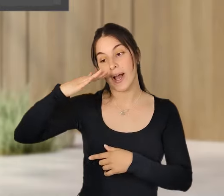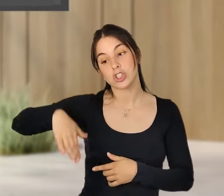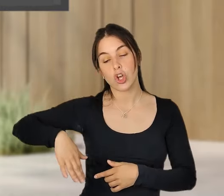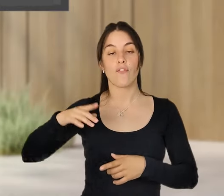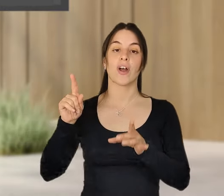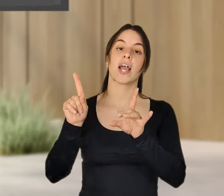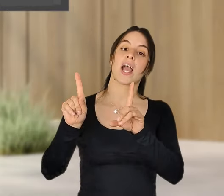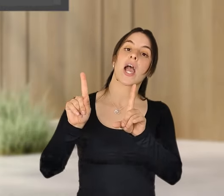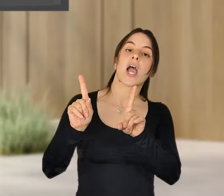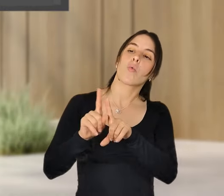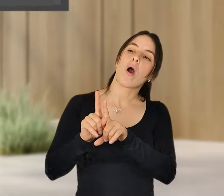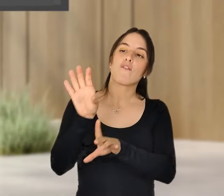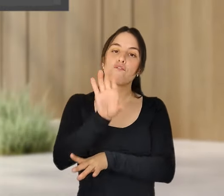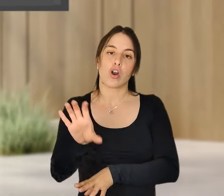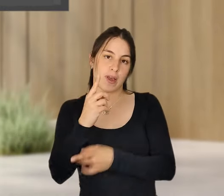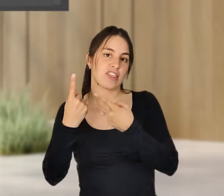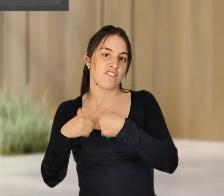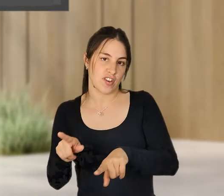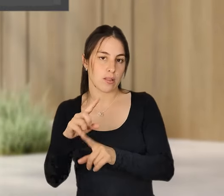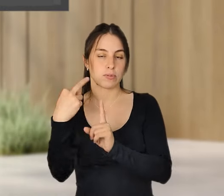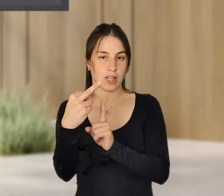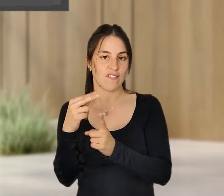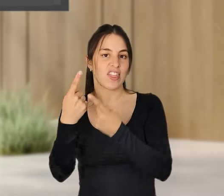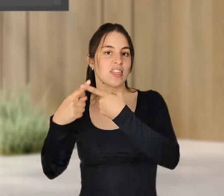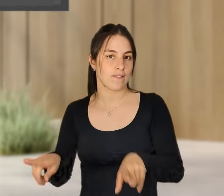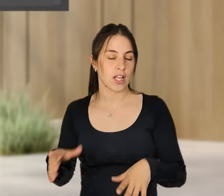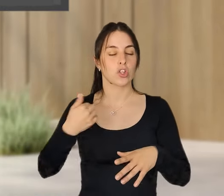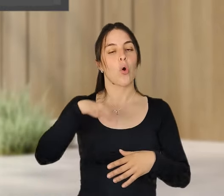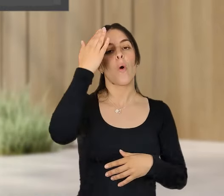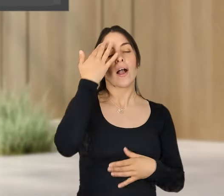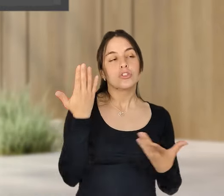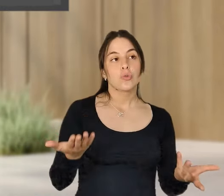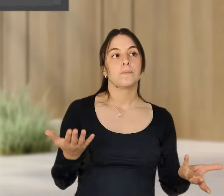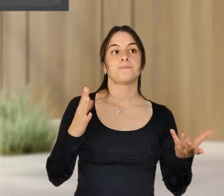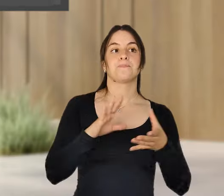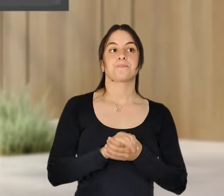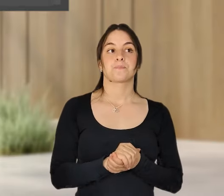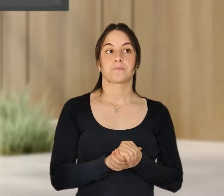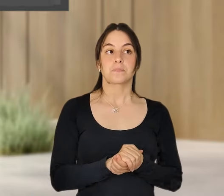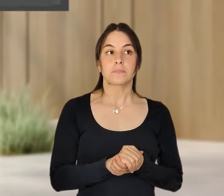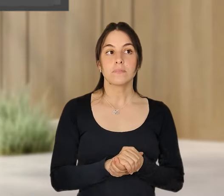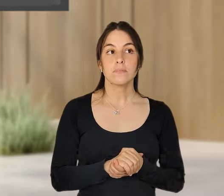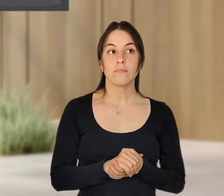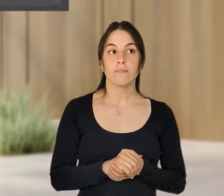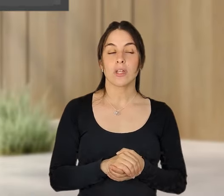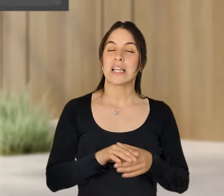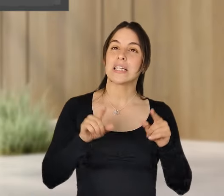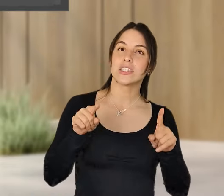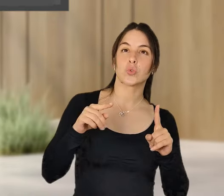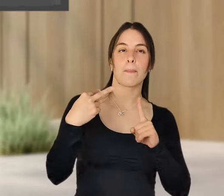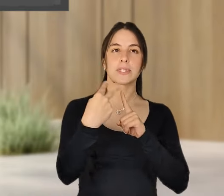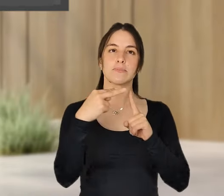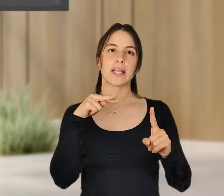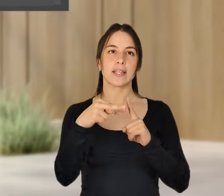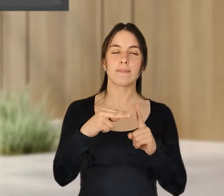Eu acho que há duas colivagens muito grandes nesta perspectiva